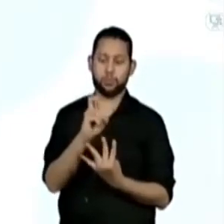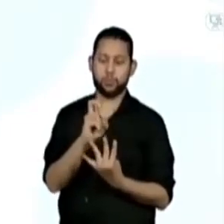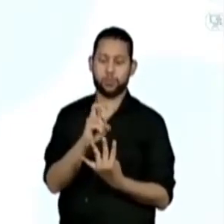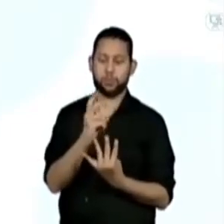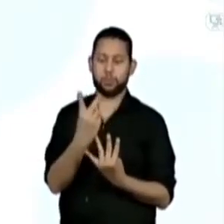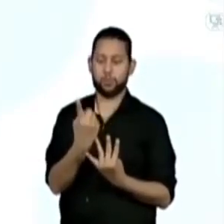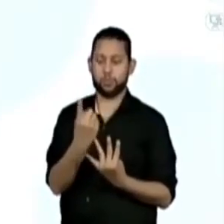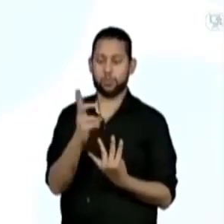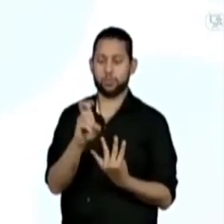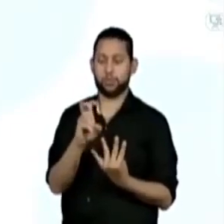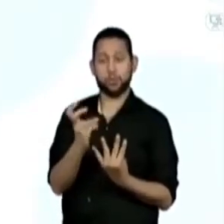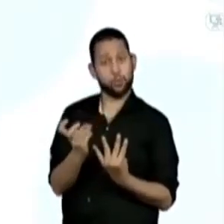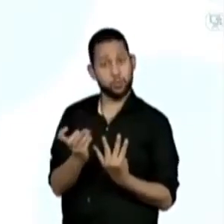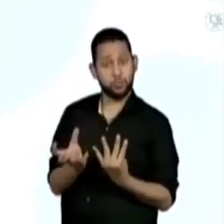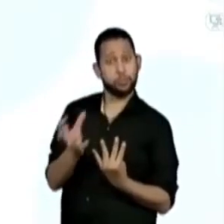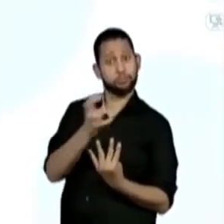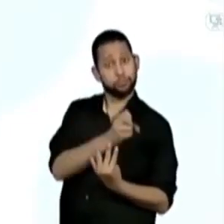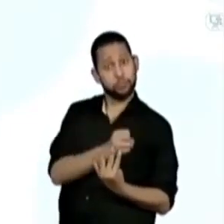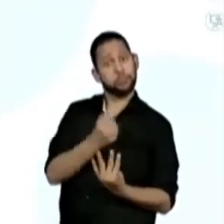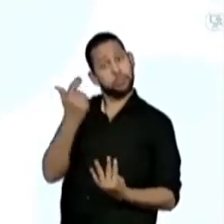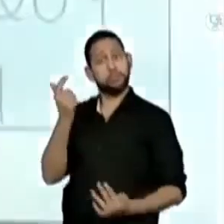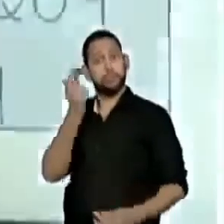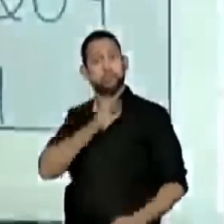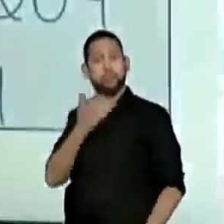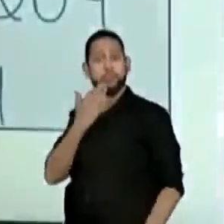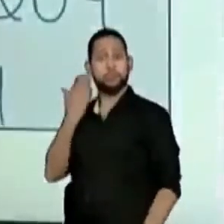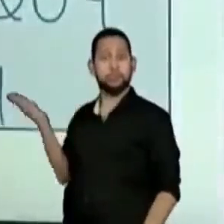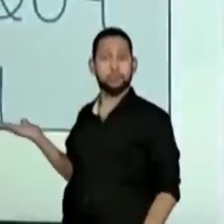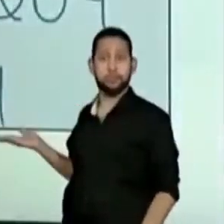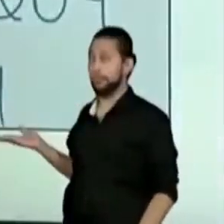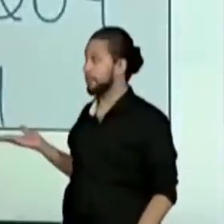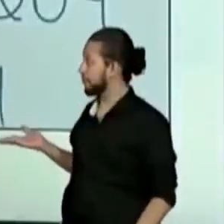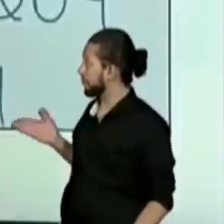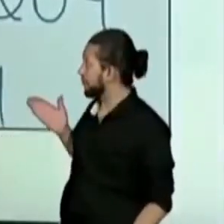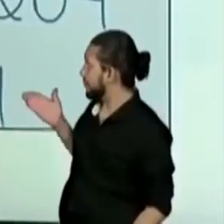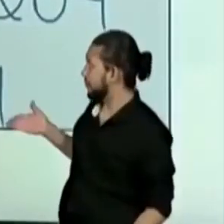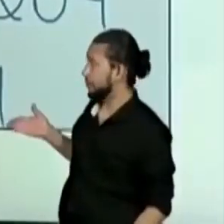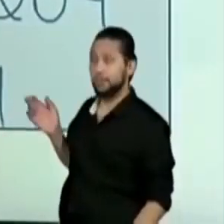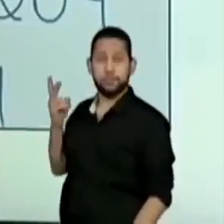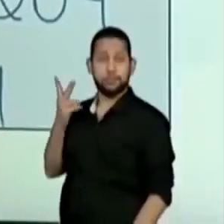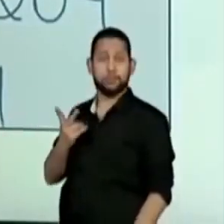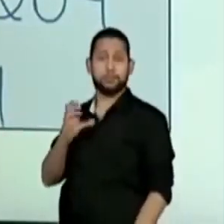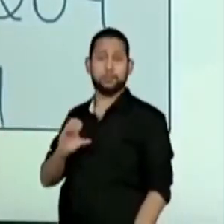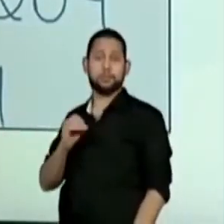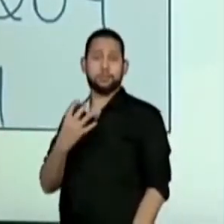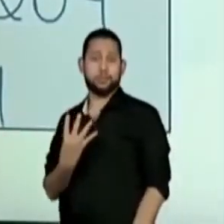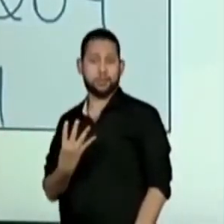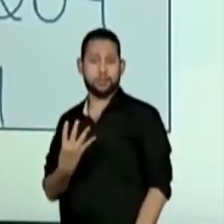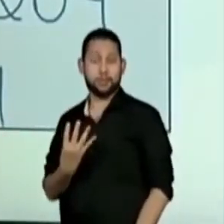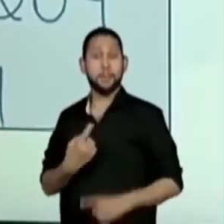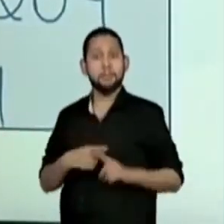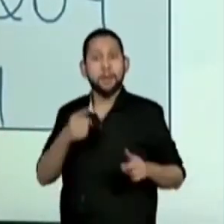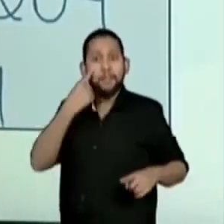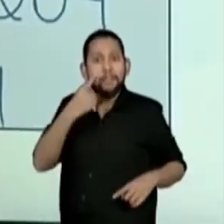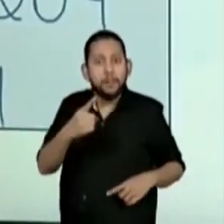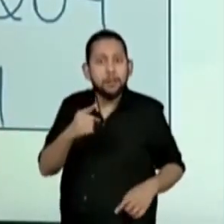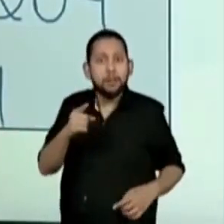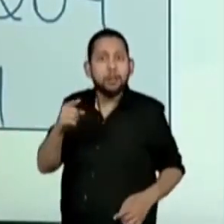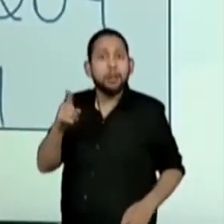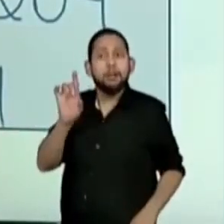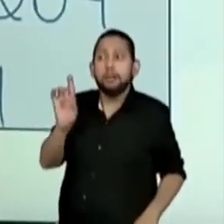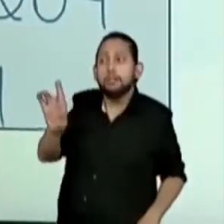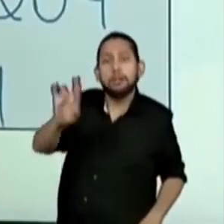204. 4 Certo? Utilizamos o mesmo procedimento para